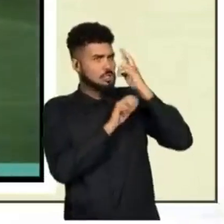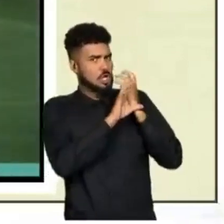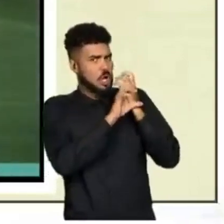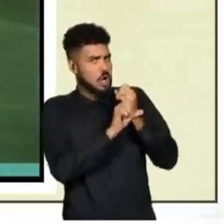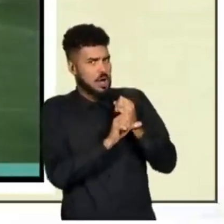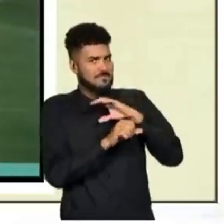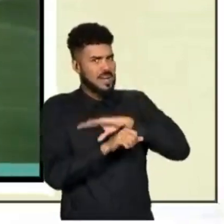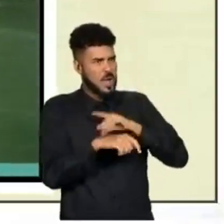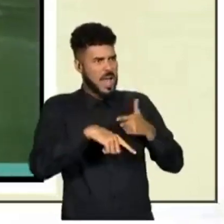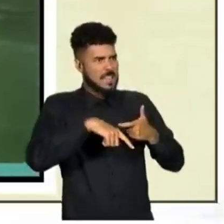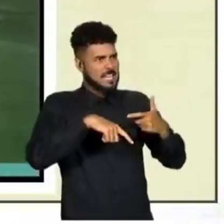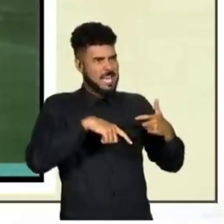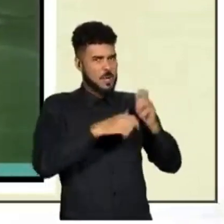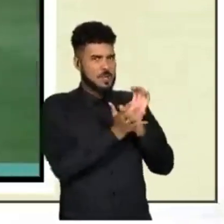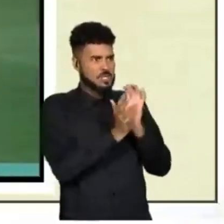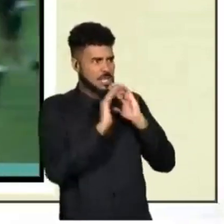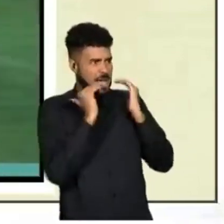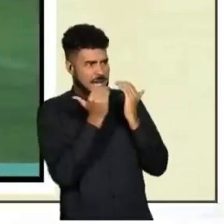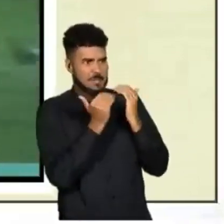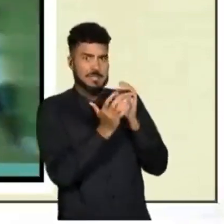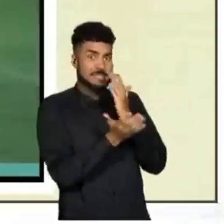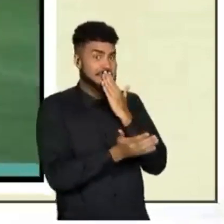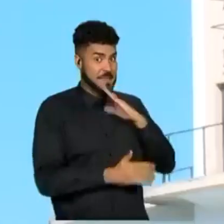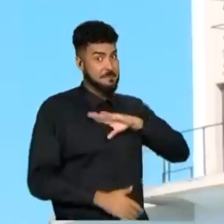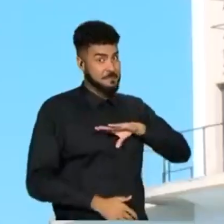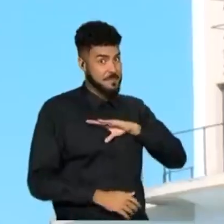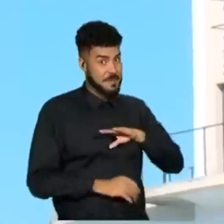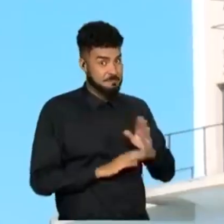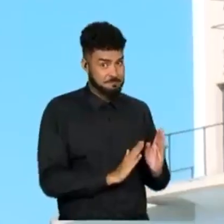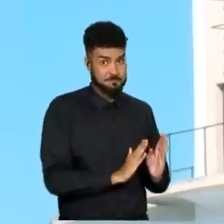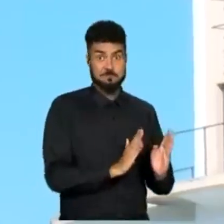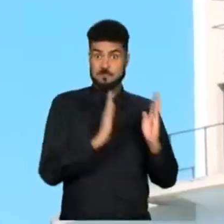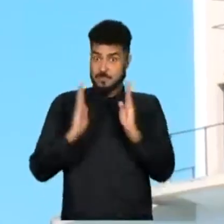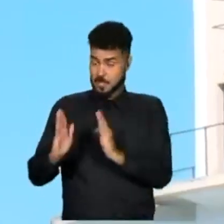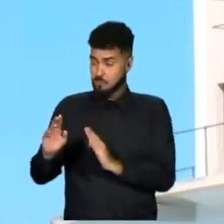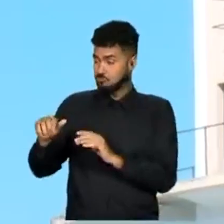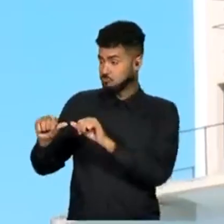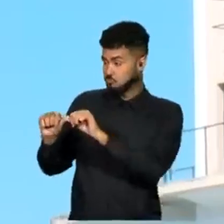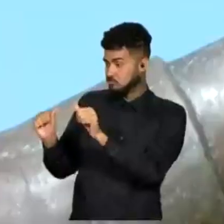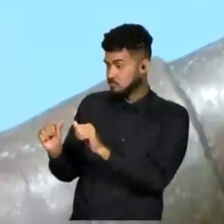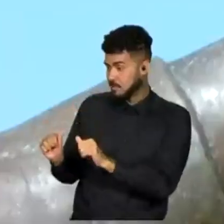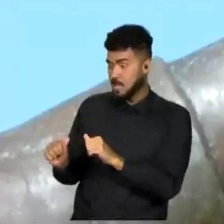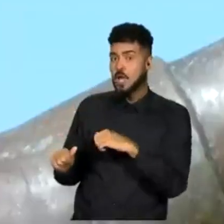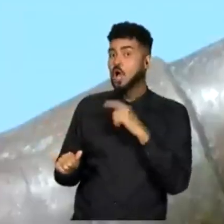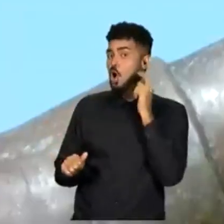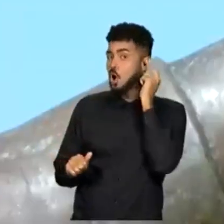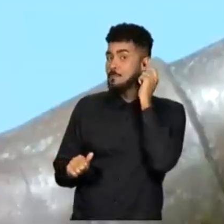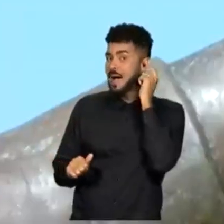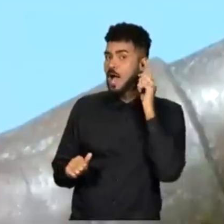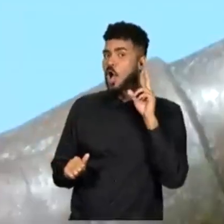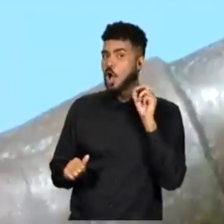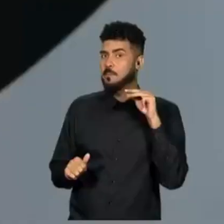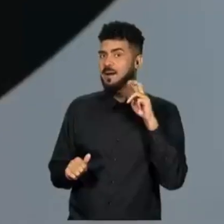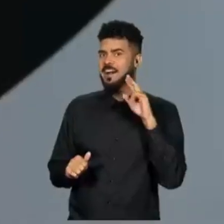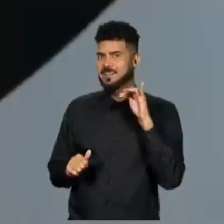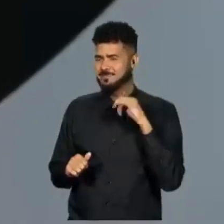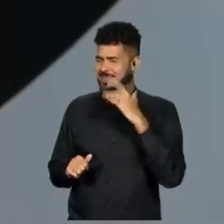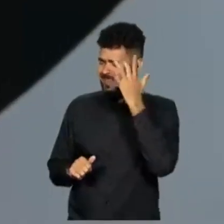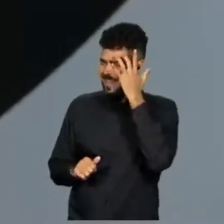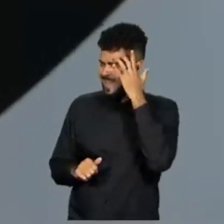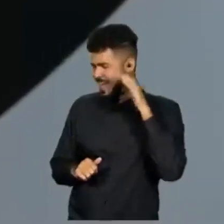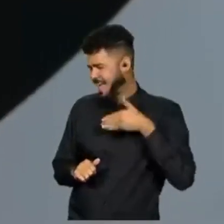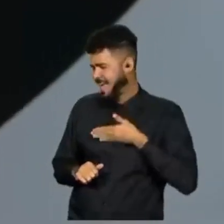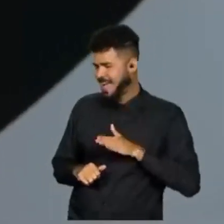então deve ser feito, o Vasco tem que olhar para a modernidade, claro, e vai manter as tradições, vai, mas a gente tem que olhar para a modernidade,